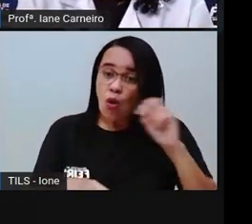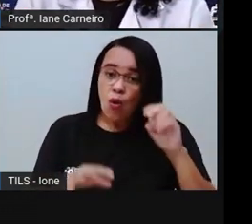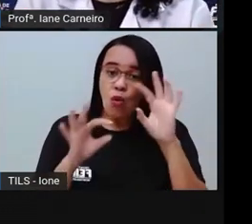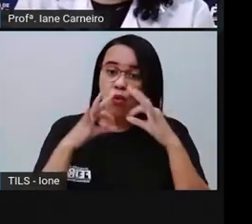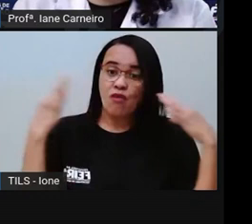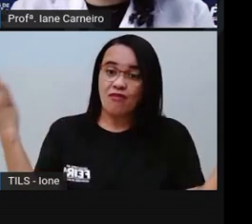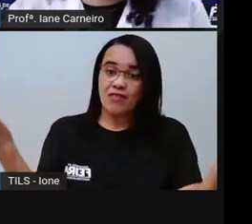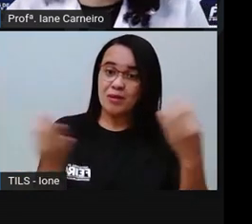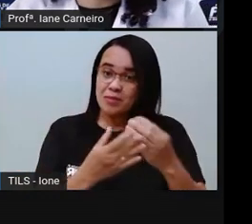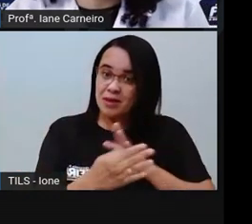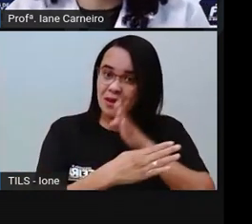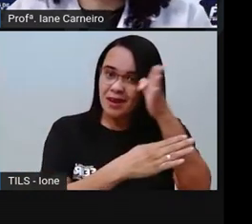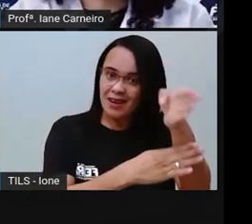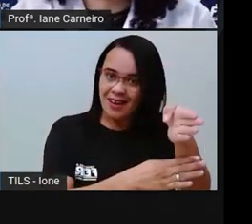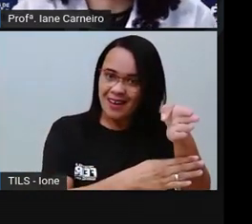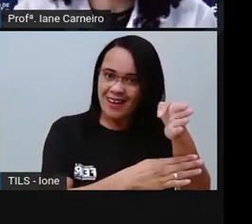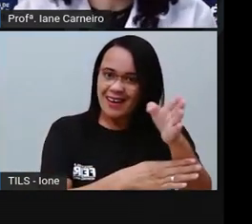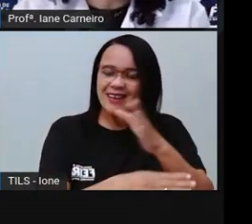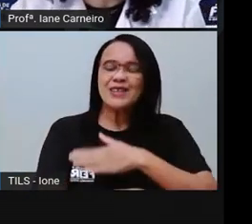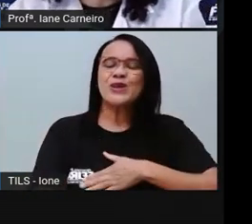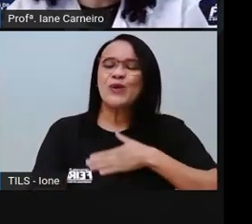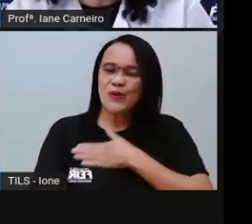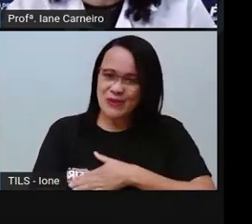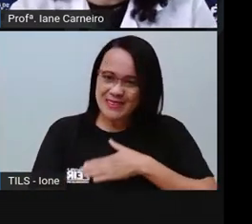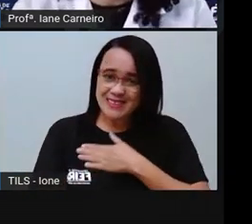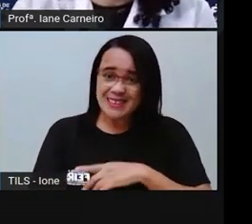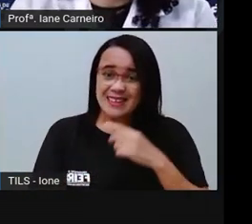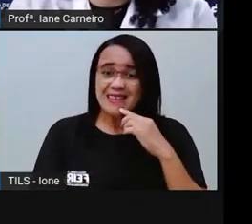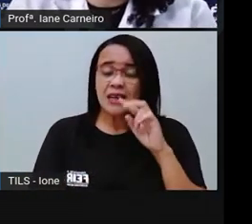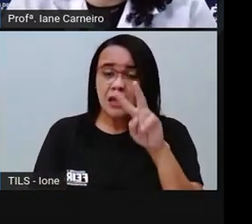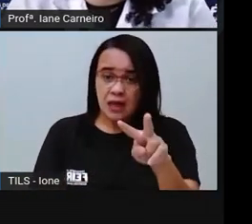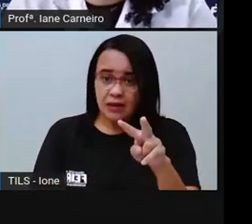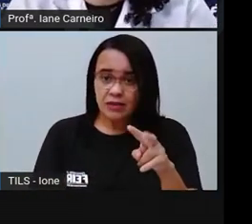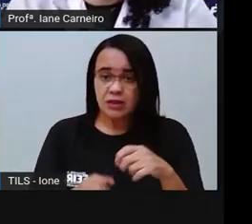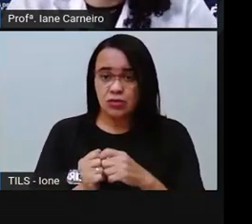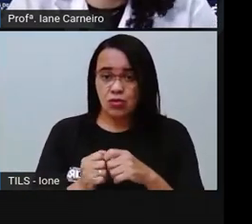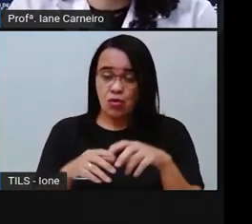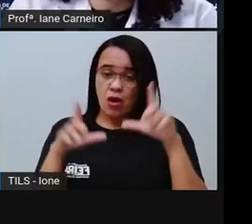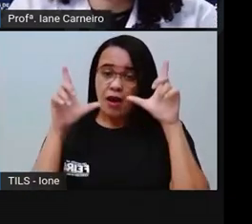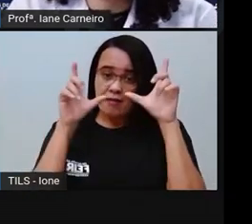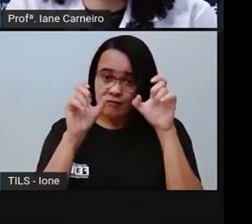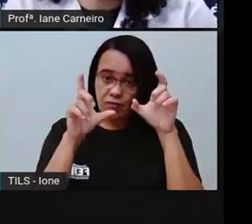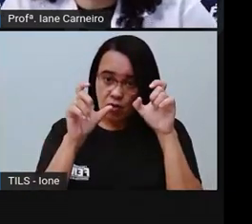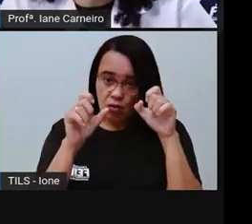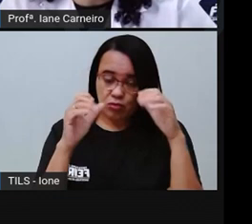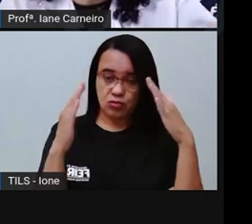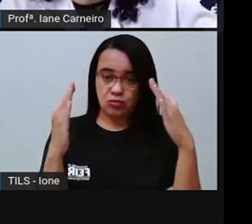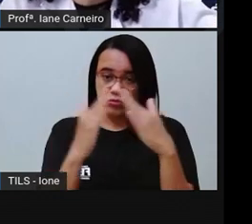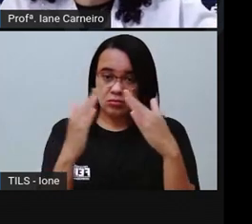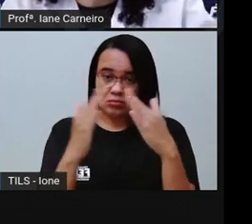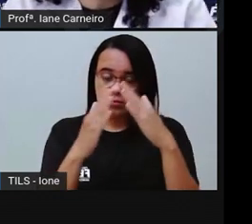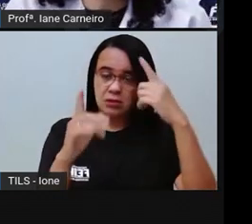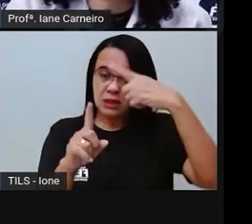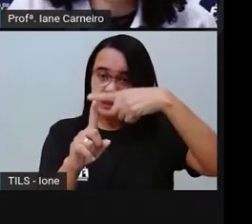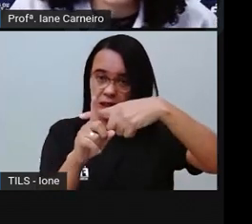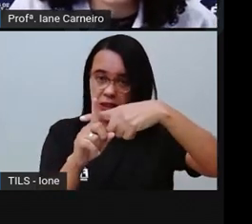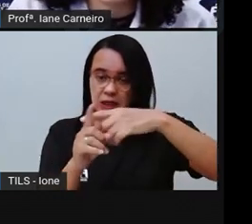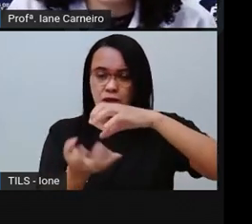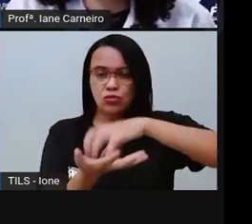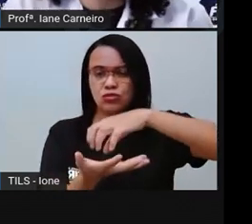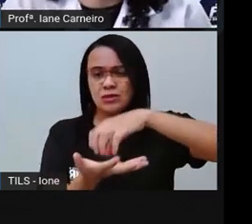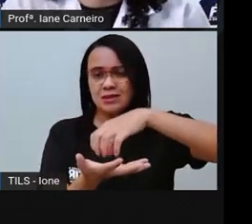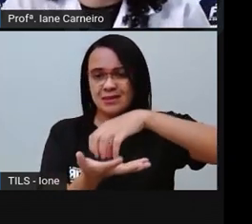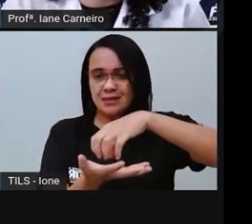frequentarem. Então, a Pró colocou aqui a imagem de uma igreja. Essa igreja é a Igreja do Senhor dos Passos, lá aqui no centro de Feira de